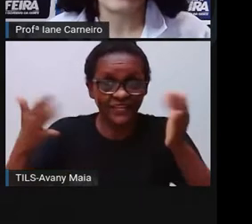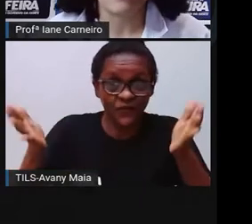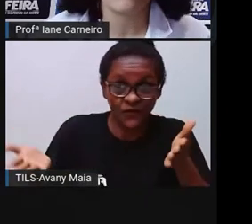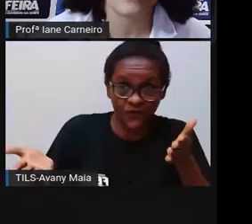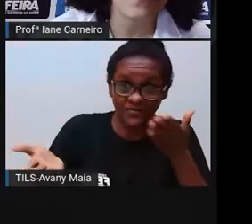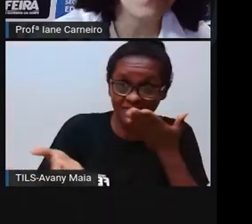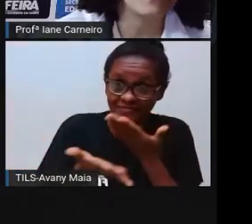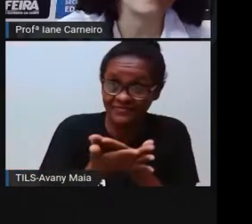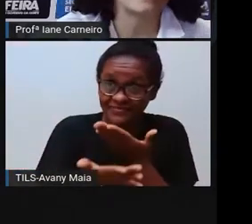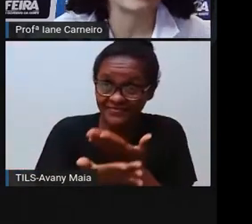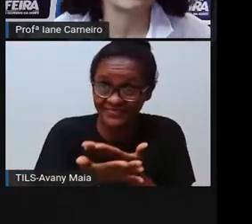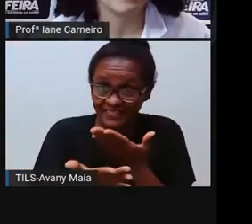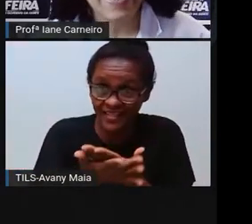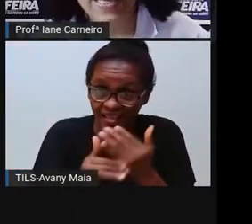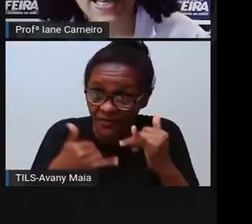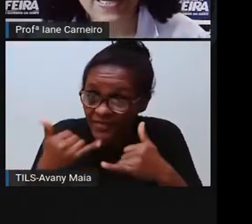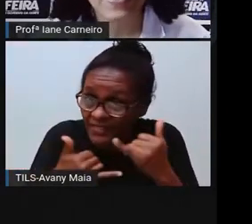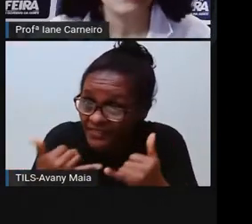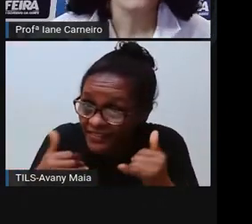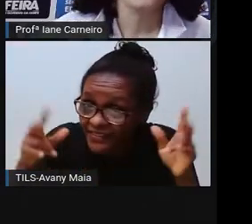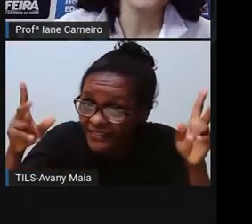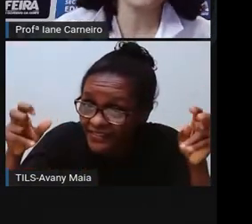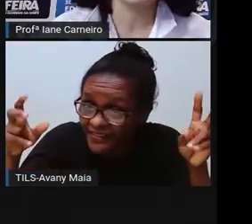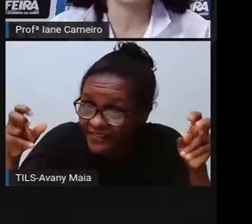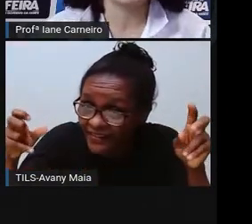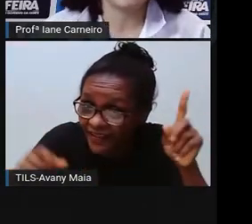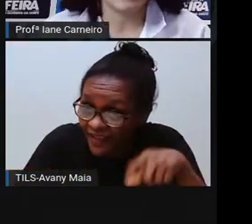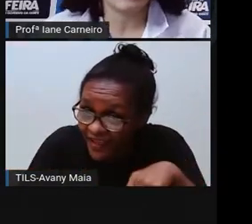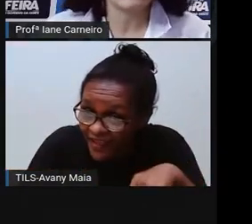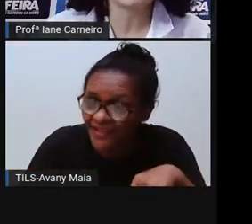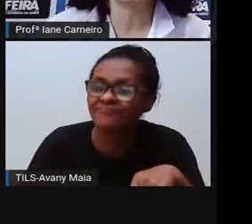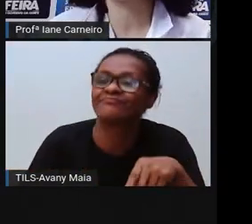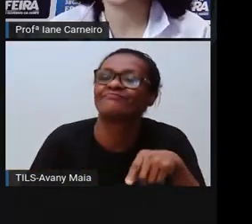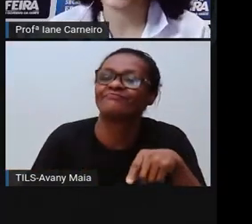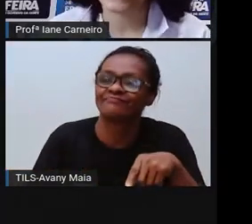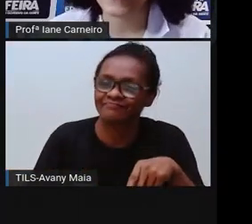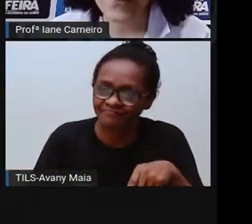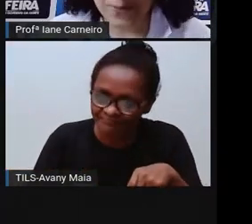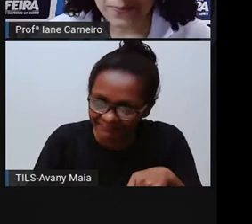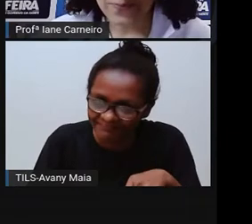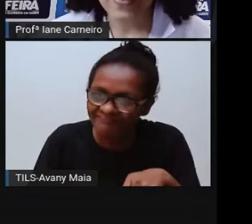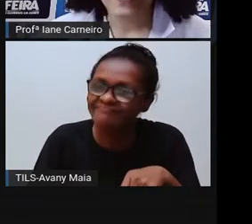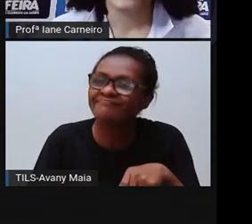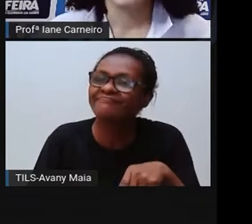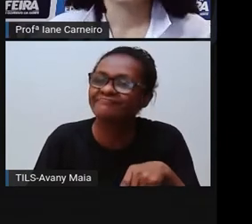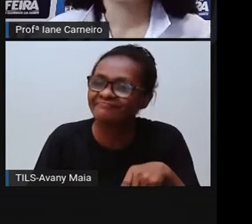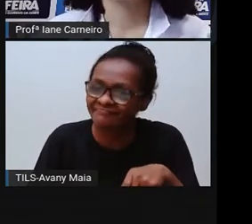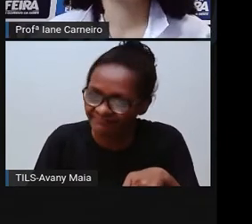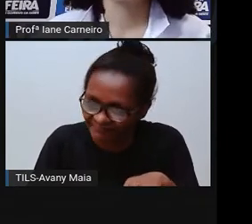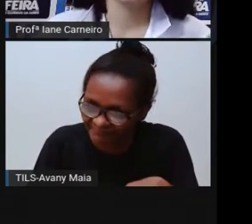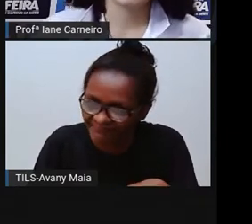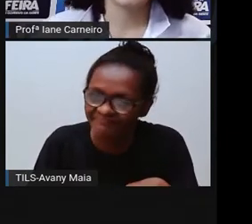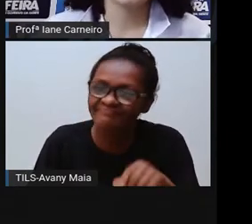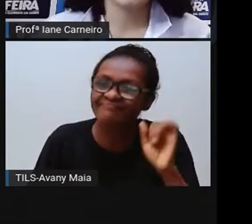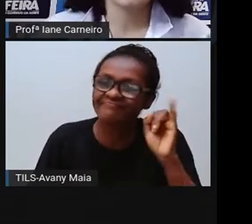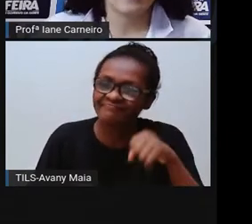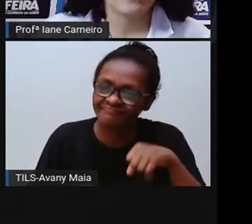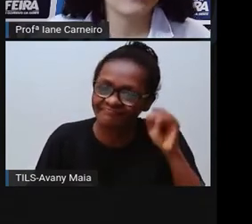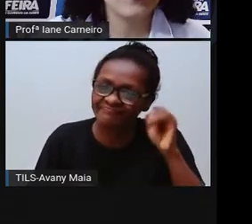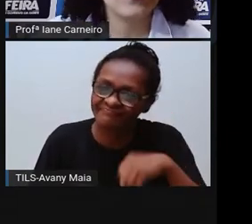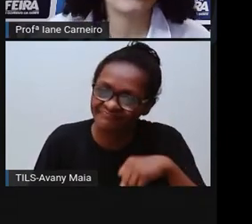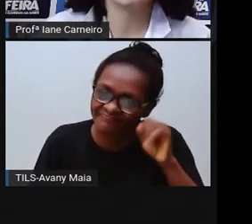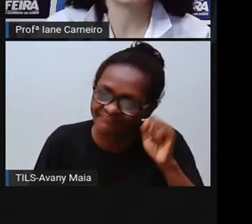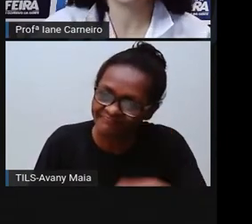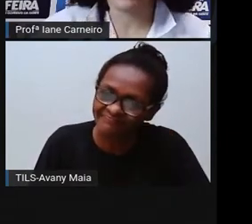hoje tem a ver com brincadeira, com brinquedo, com diversão? Sim, ó. Nossa